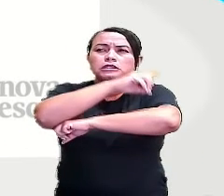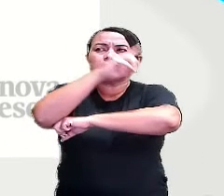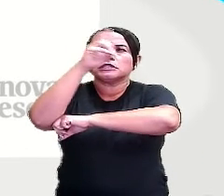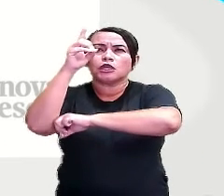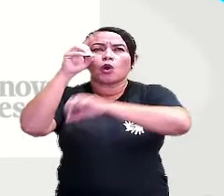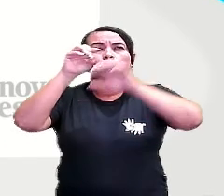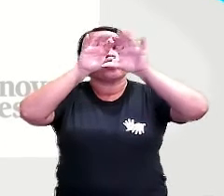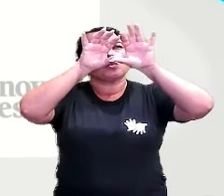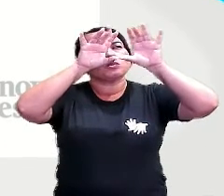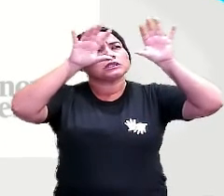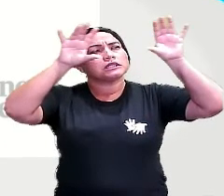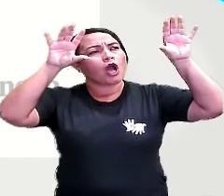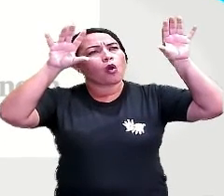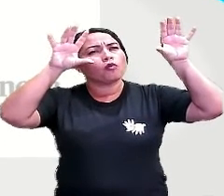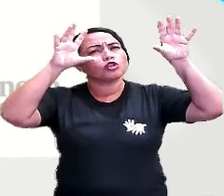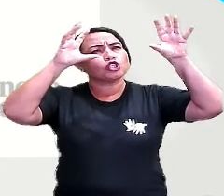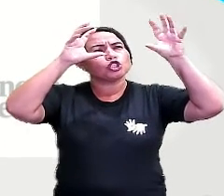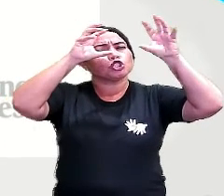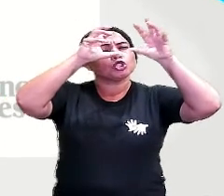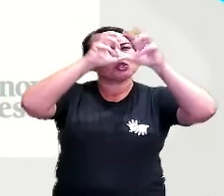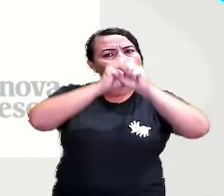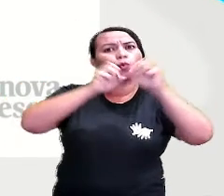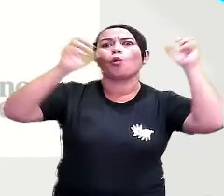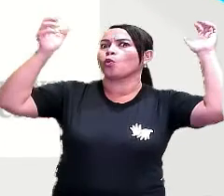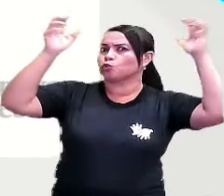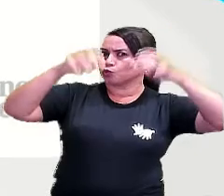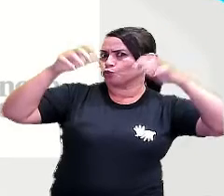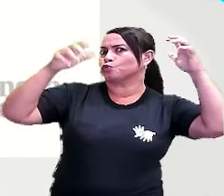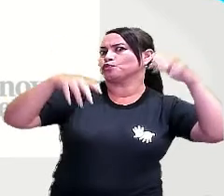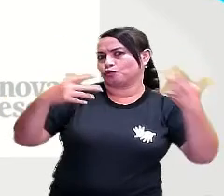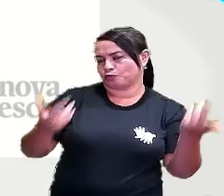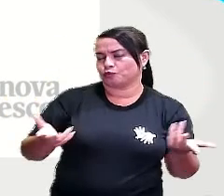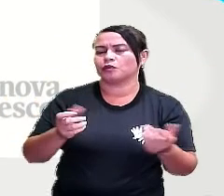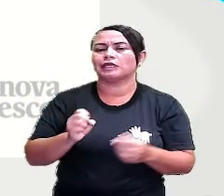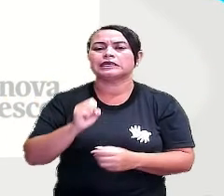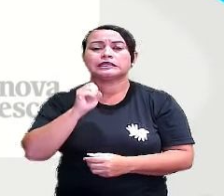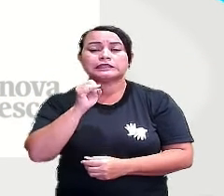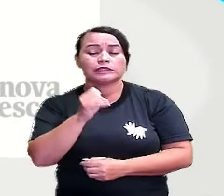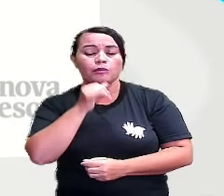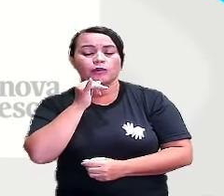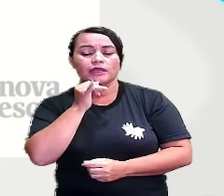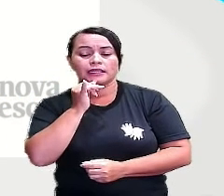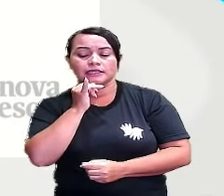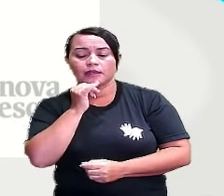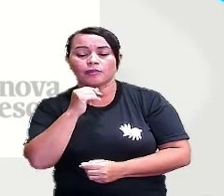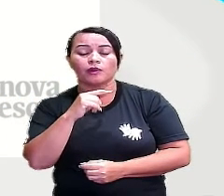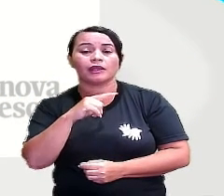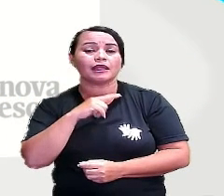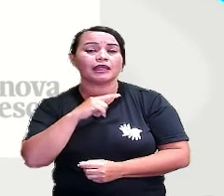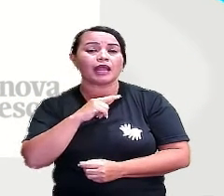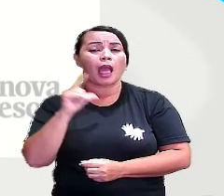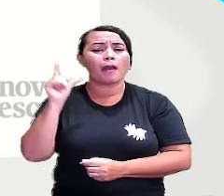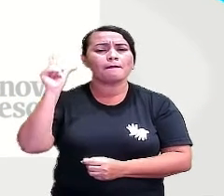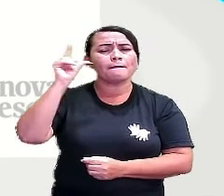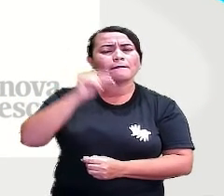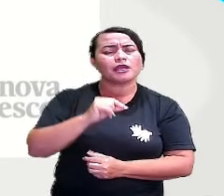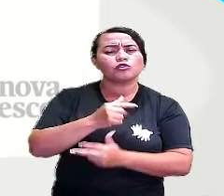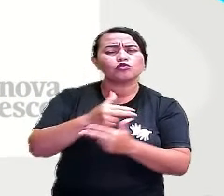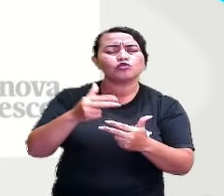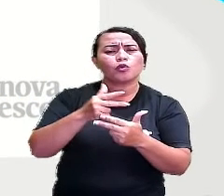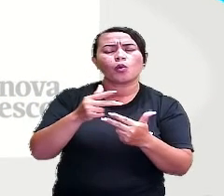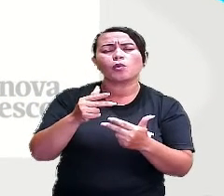que chova. E situações improváveis é quando ela tem menos possibilidades de acontecer.